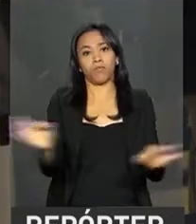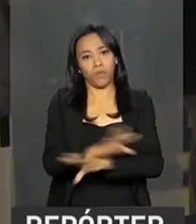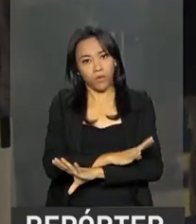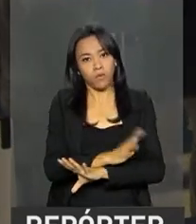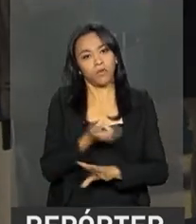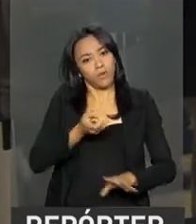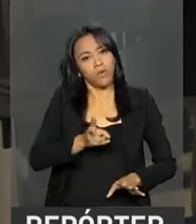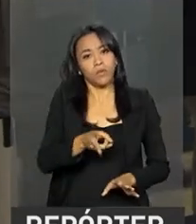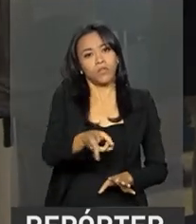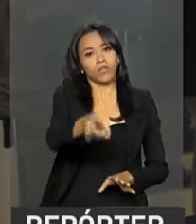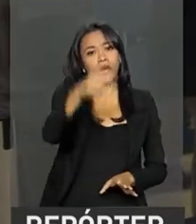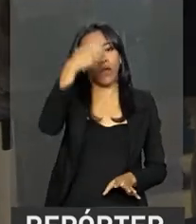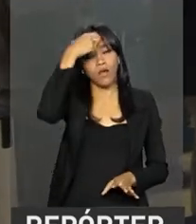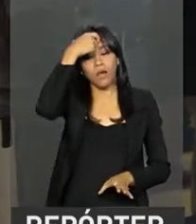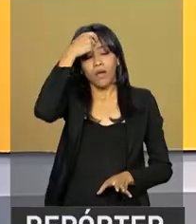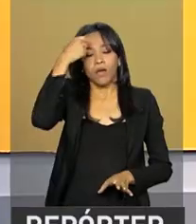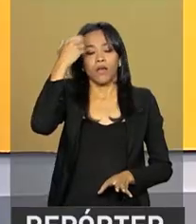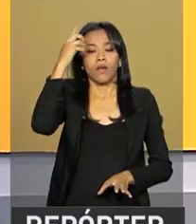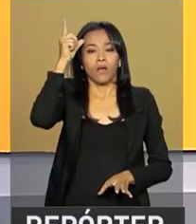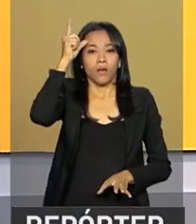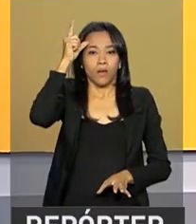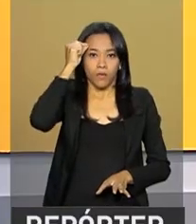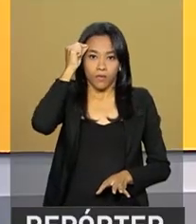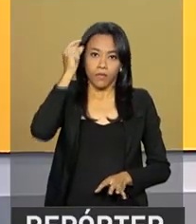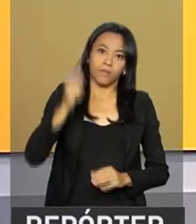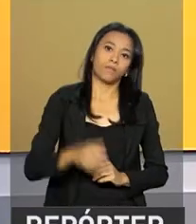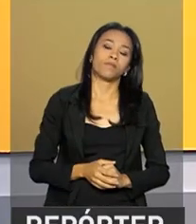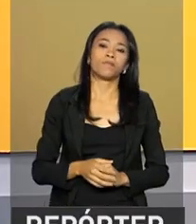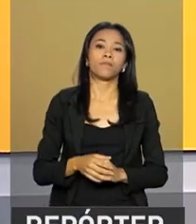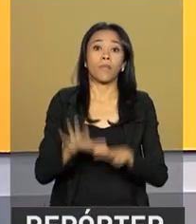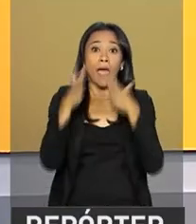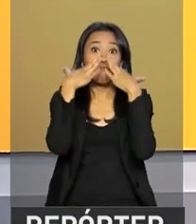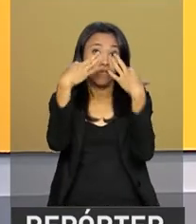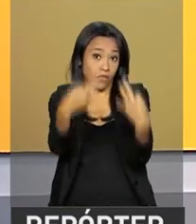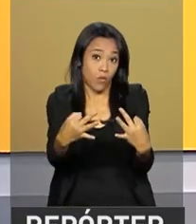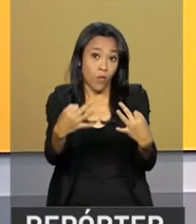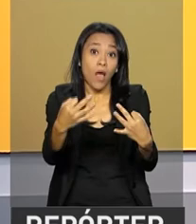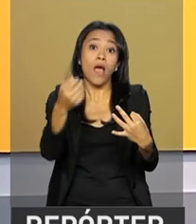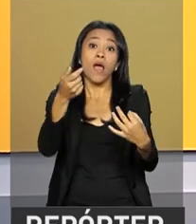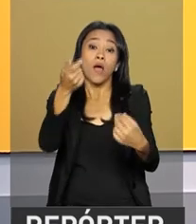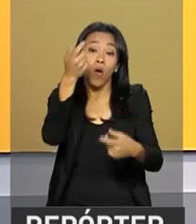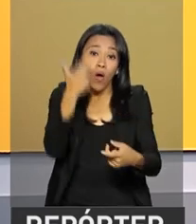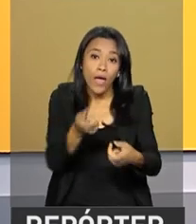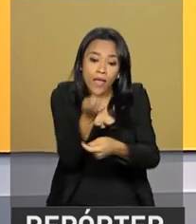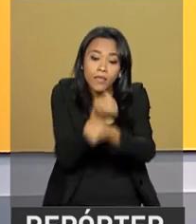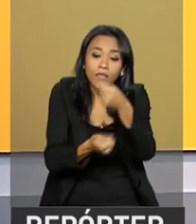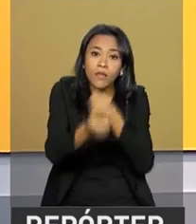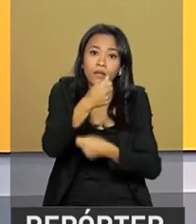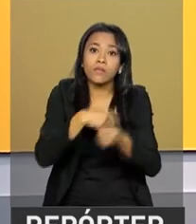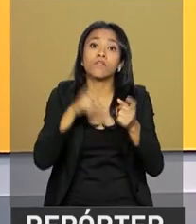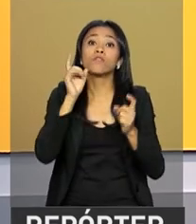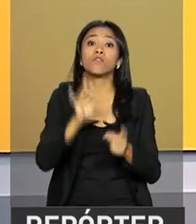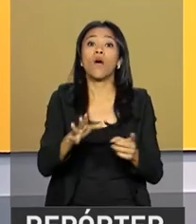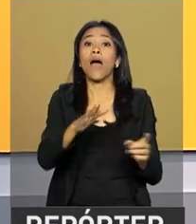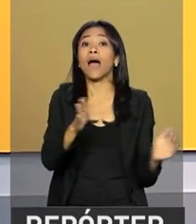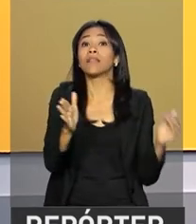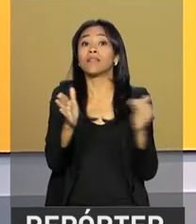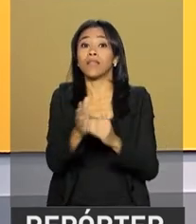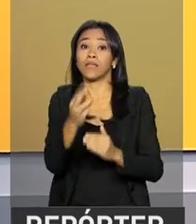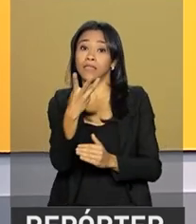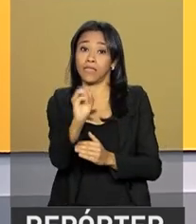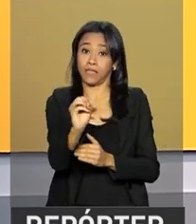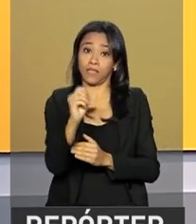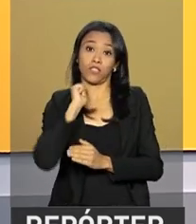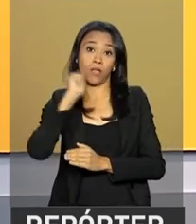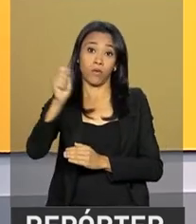continuar com a cabeça fria. Mas atenção, as renegociações só valem para dívidas vencidas até 30 de